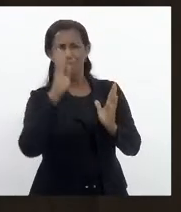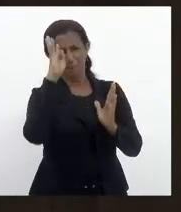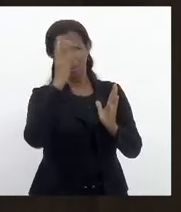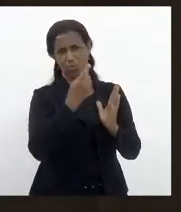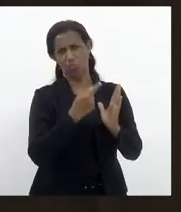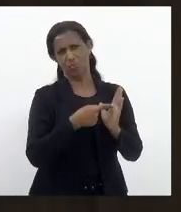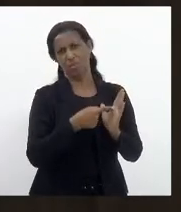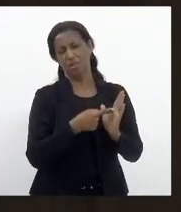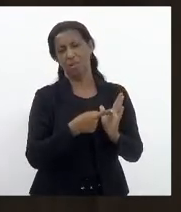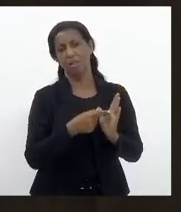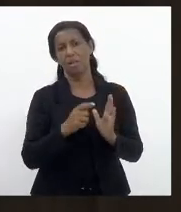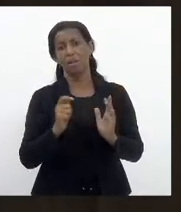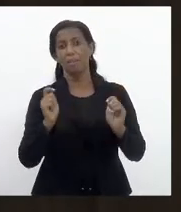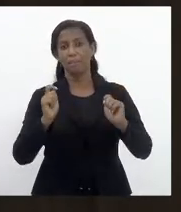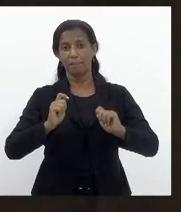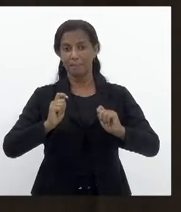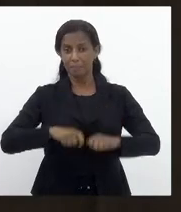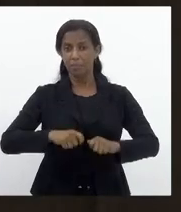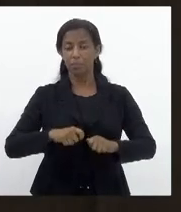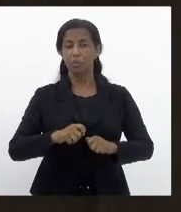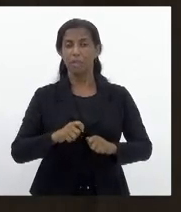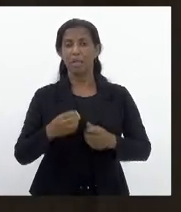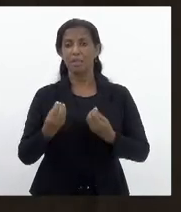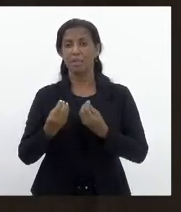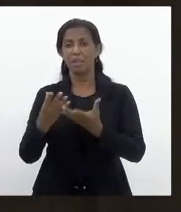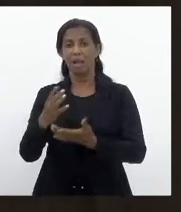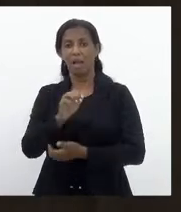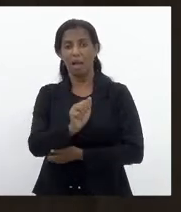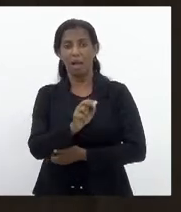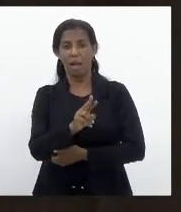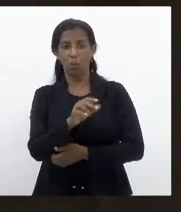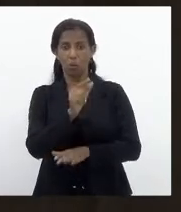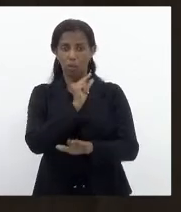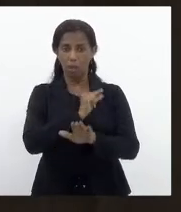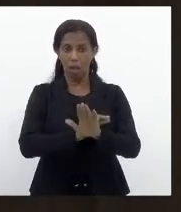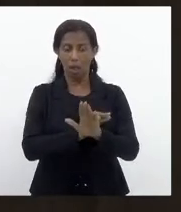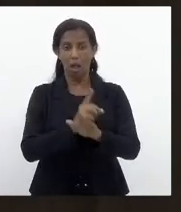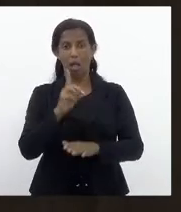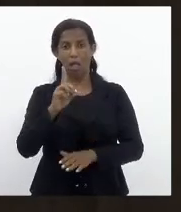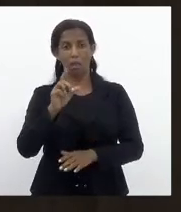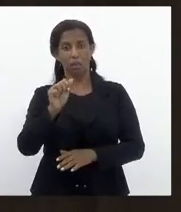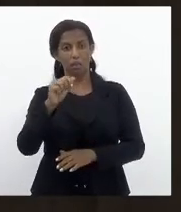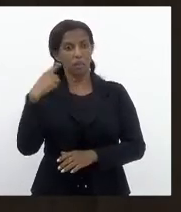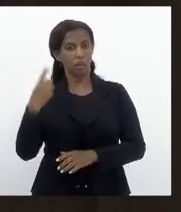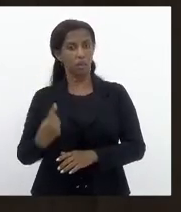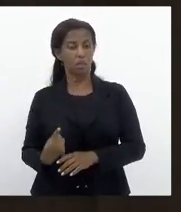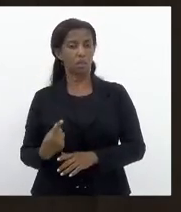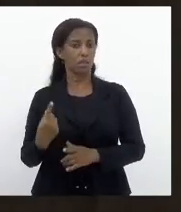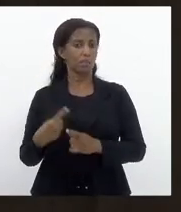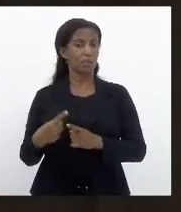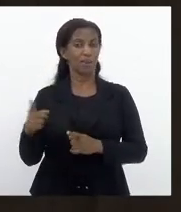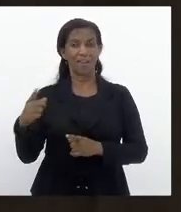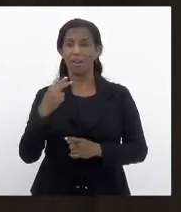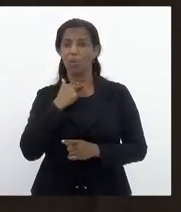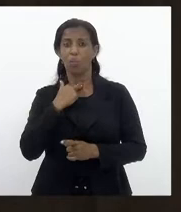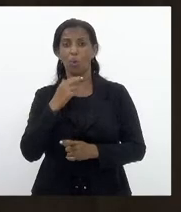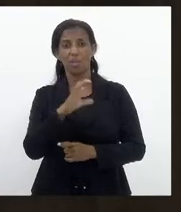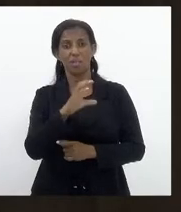pudesse dar autoria à deputada Dani, porque este projeto do deputado Atila, ela não pode ser coautora.